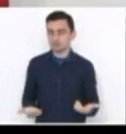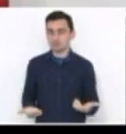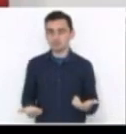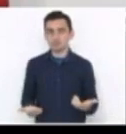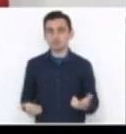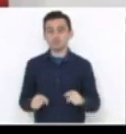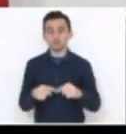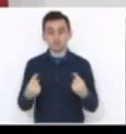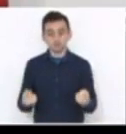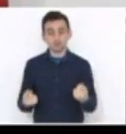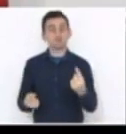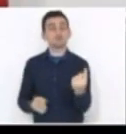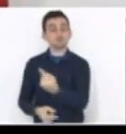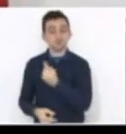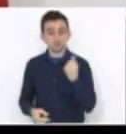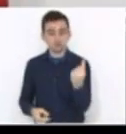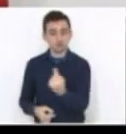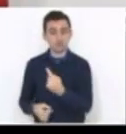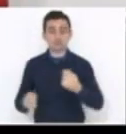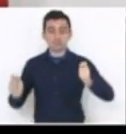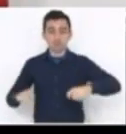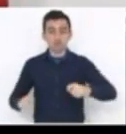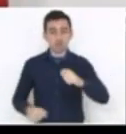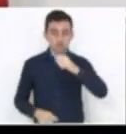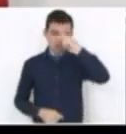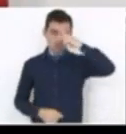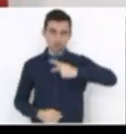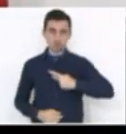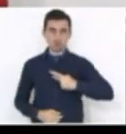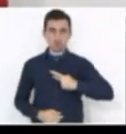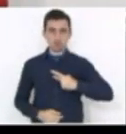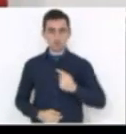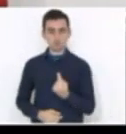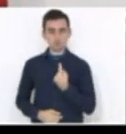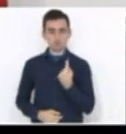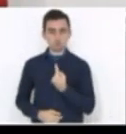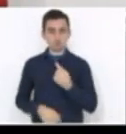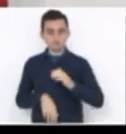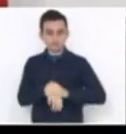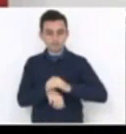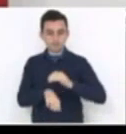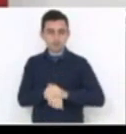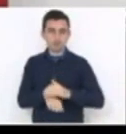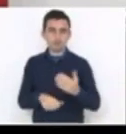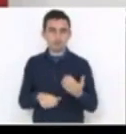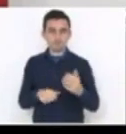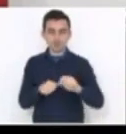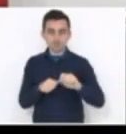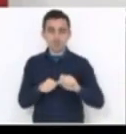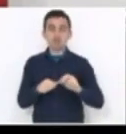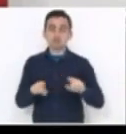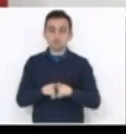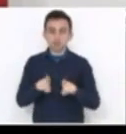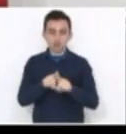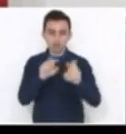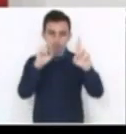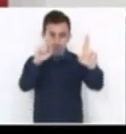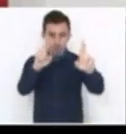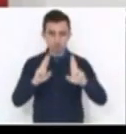Então, para que a gente tenha autonomia nas nossas ações, para que a gente seja respeitado